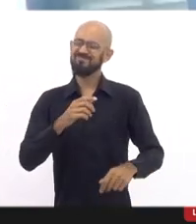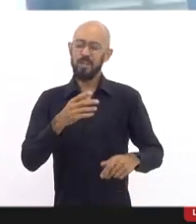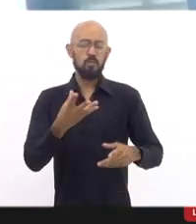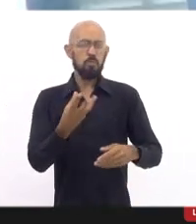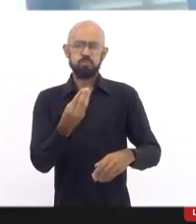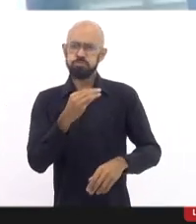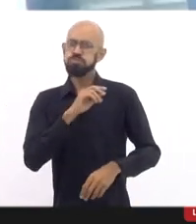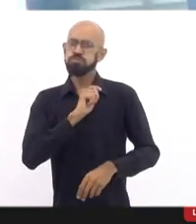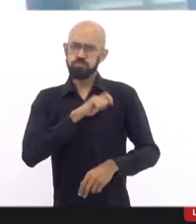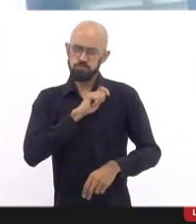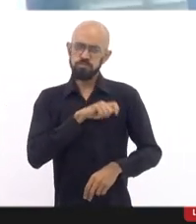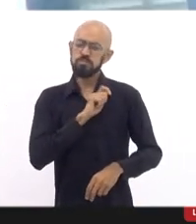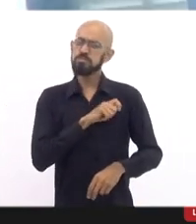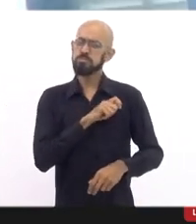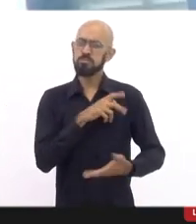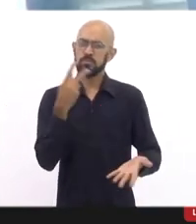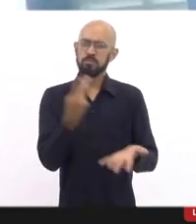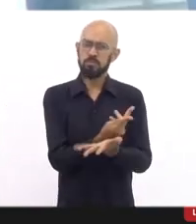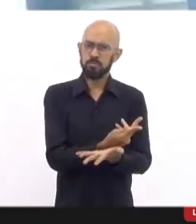aqui na Assembleia,